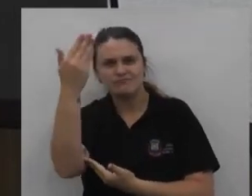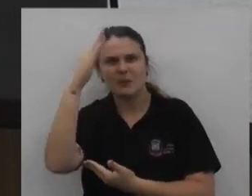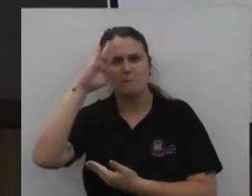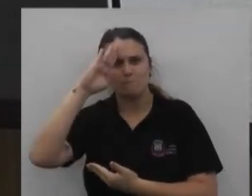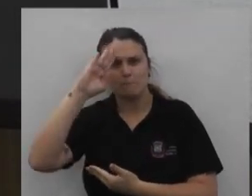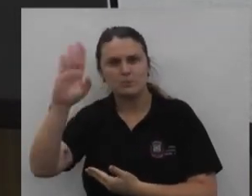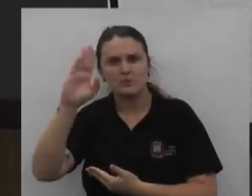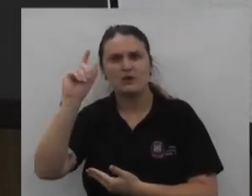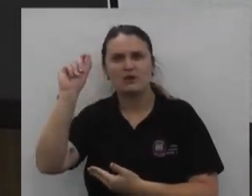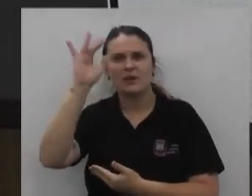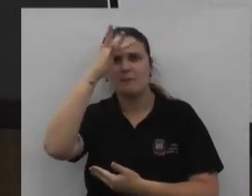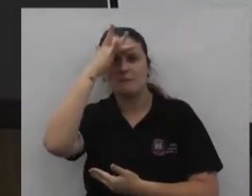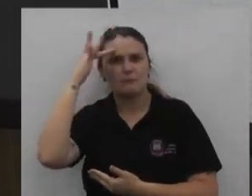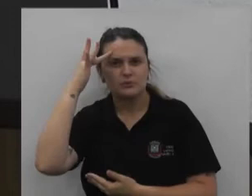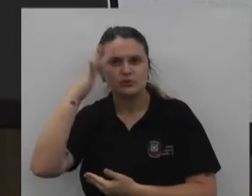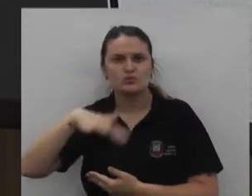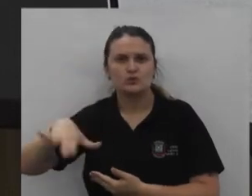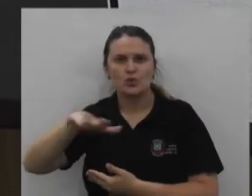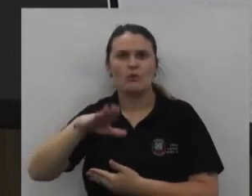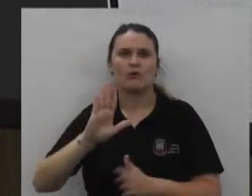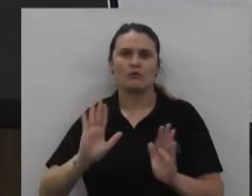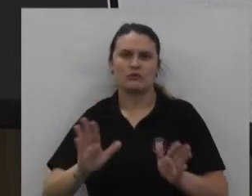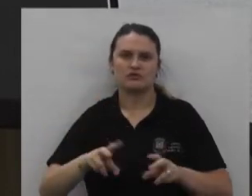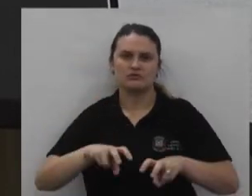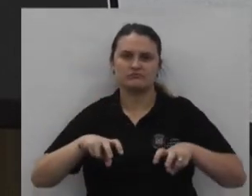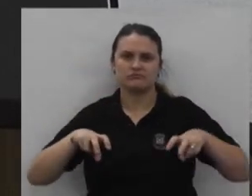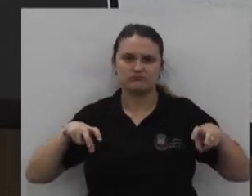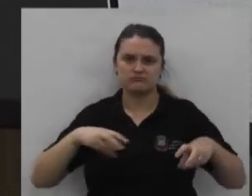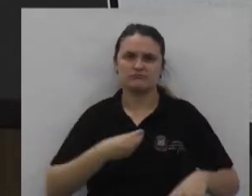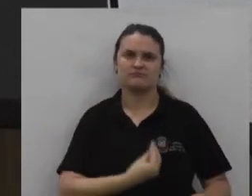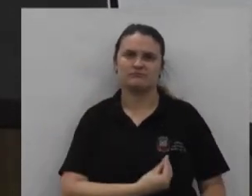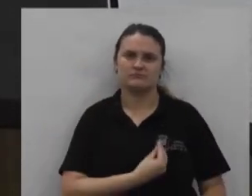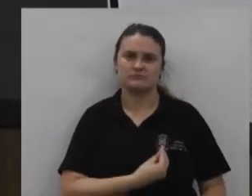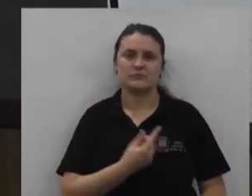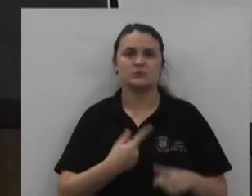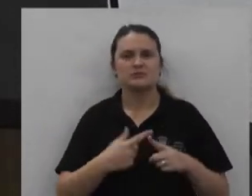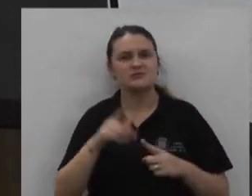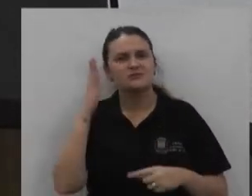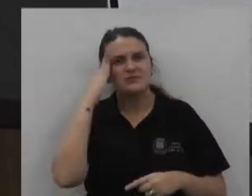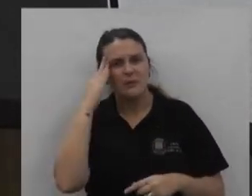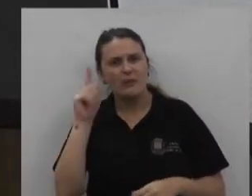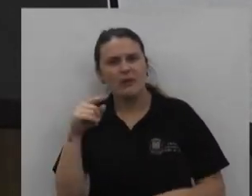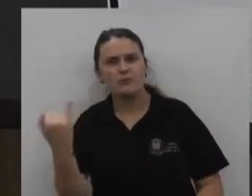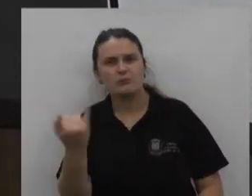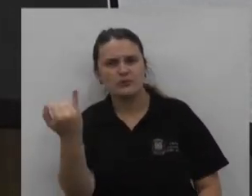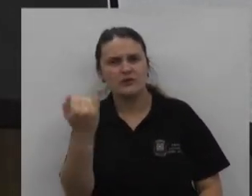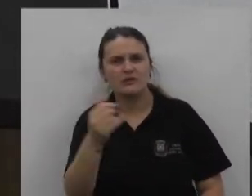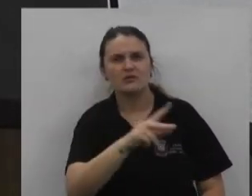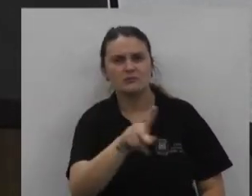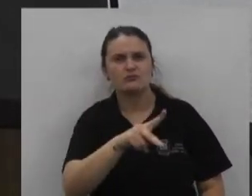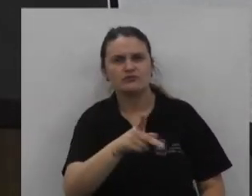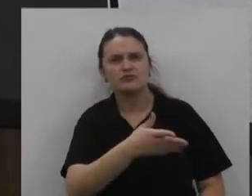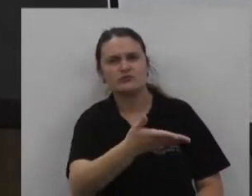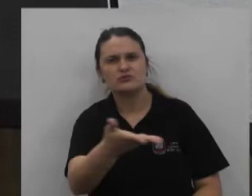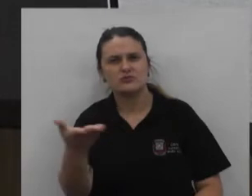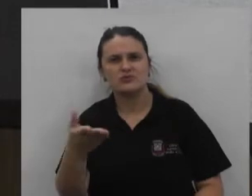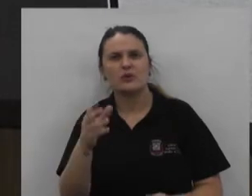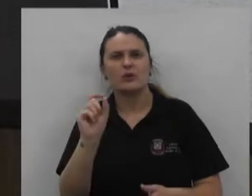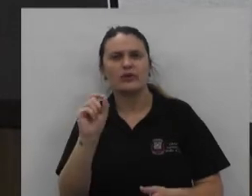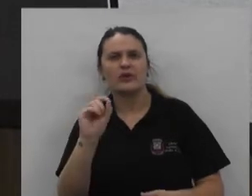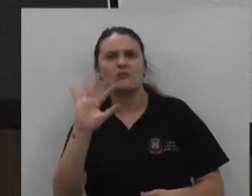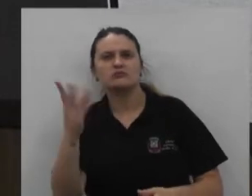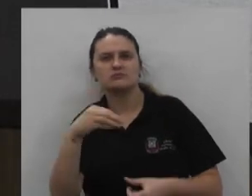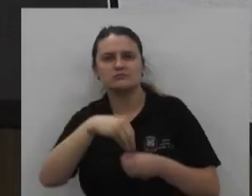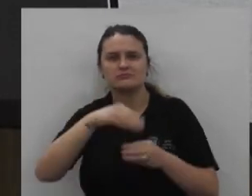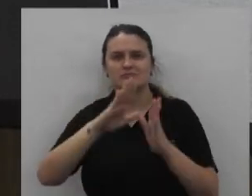a todos que se disponibilizaram estar aqui essa noite porque a gente sabe que importante que cada um passa no seu semei